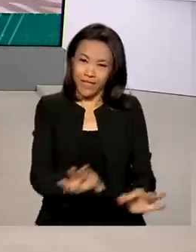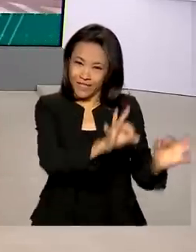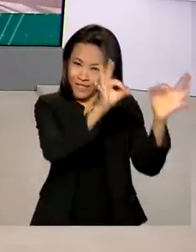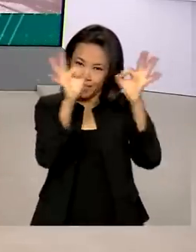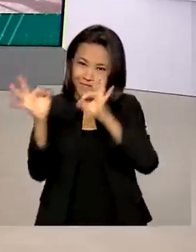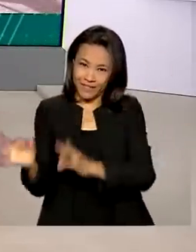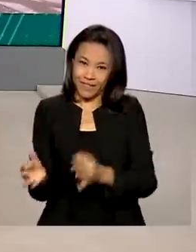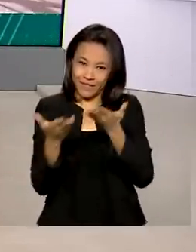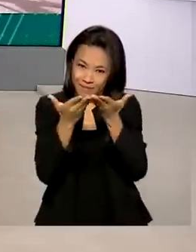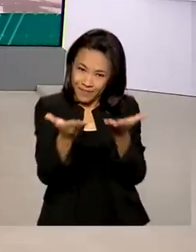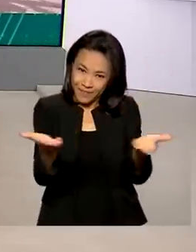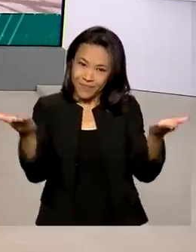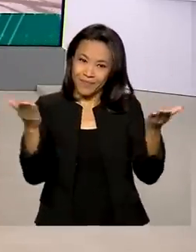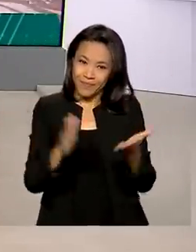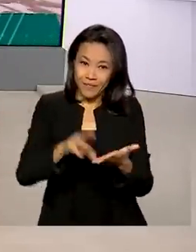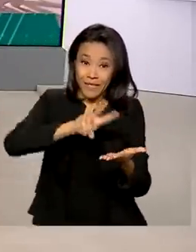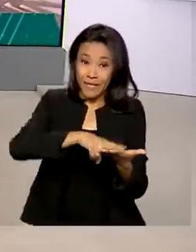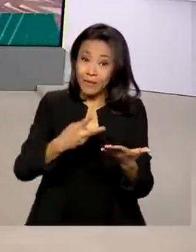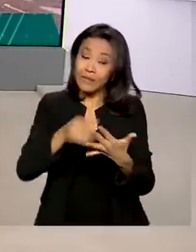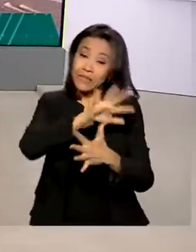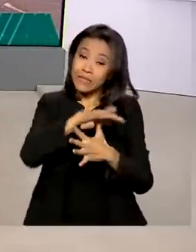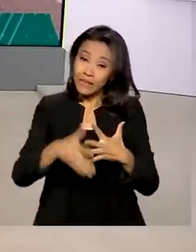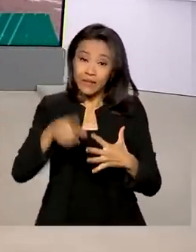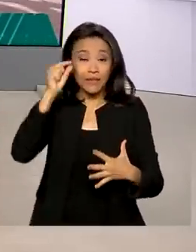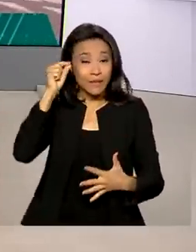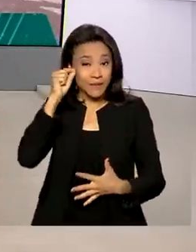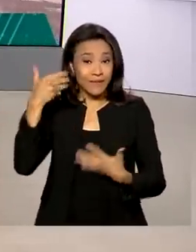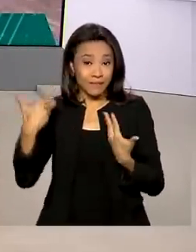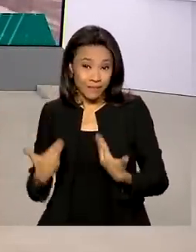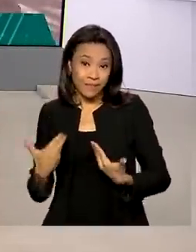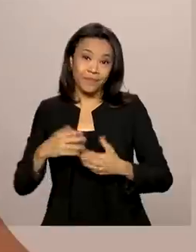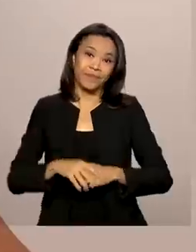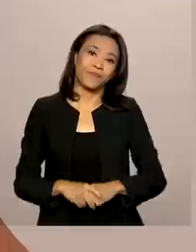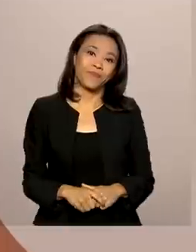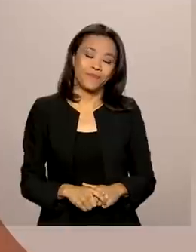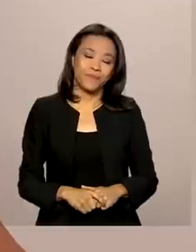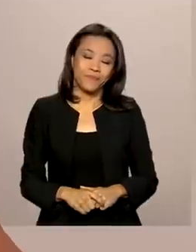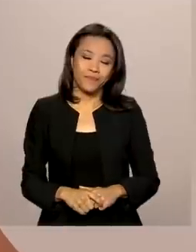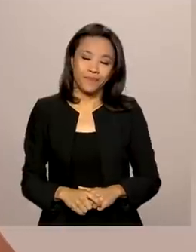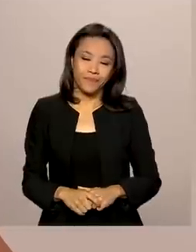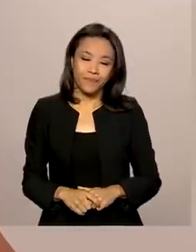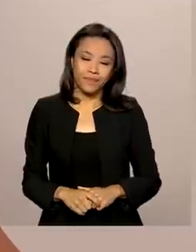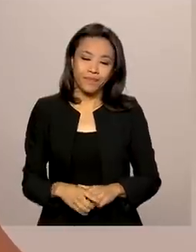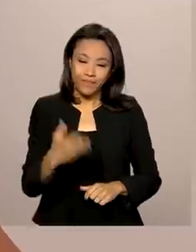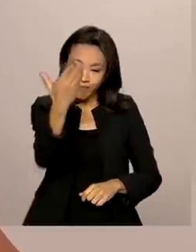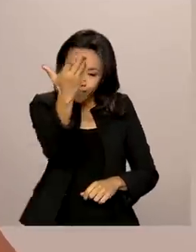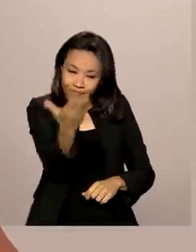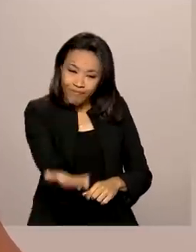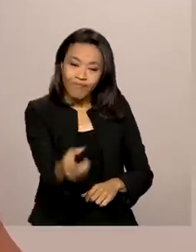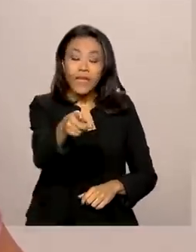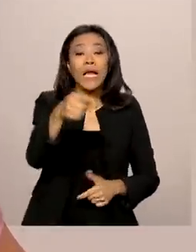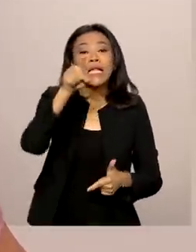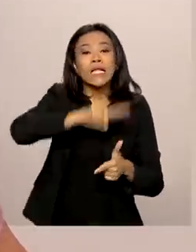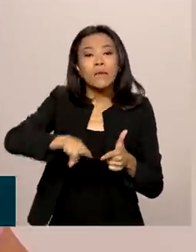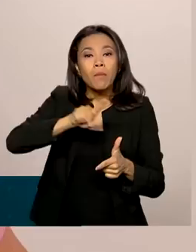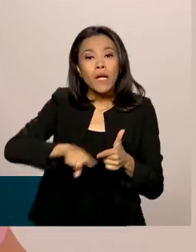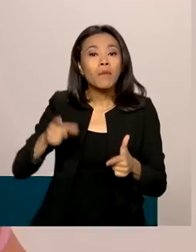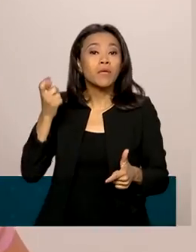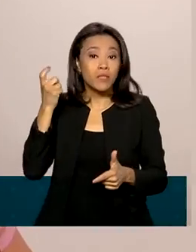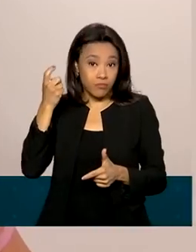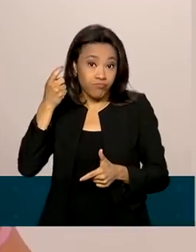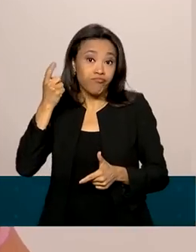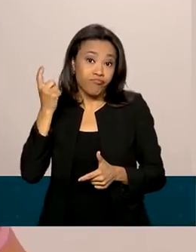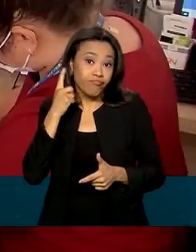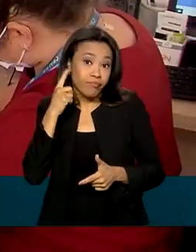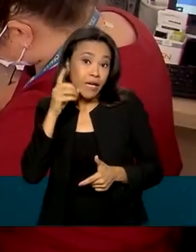Márcia Fernandes, com tradução em libras, da Lúcia Souza. Dona Eládia tem problemas de audição há